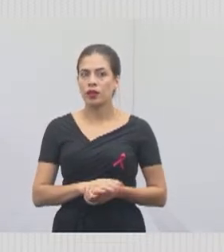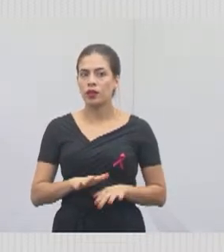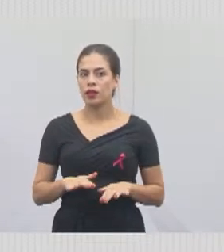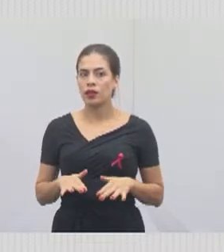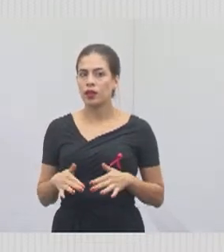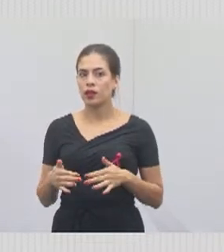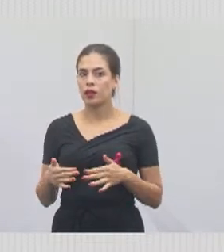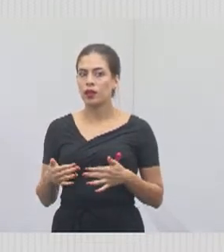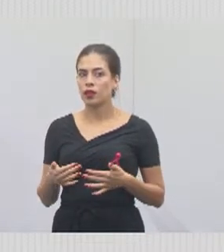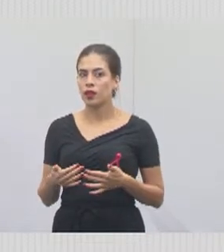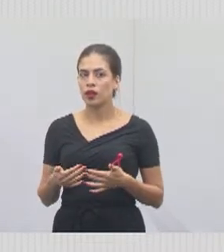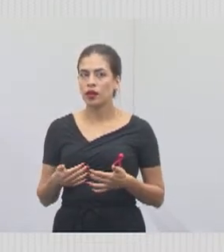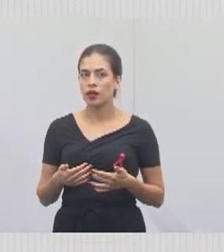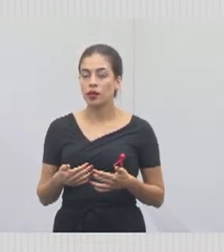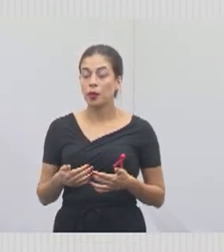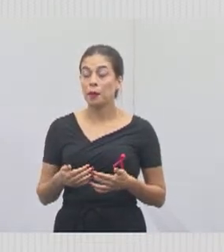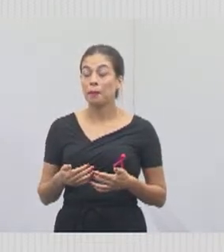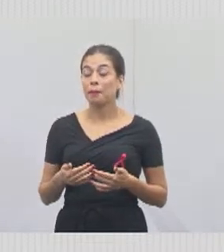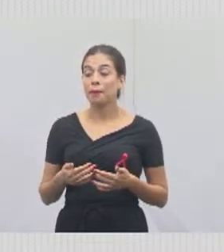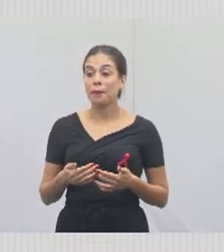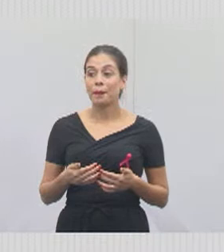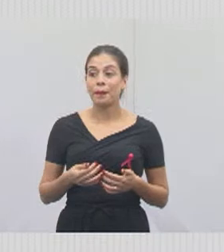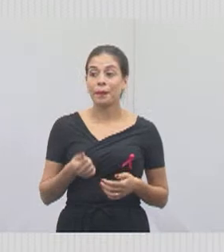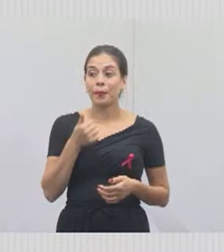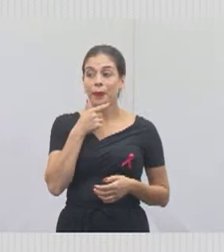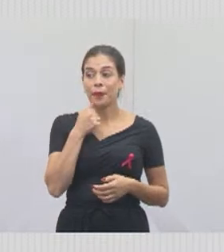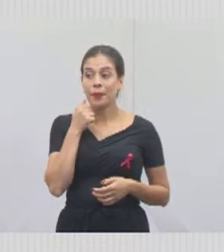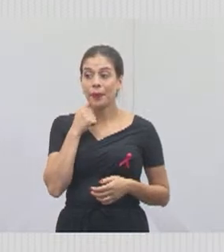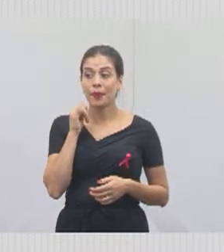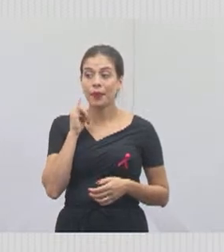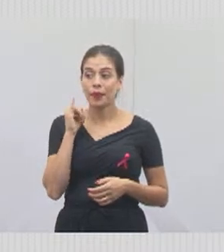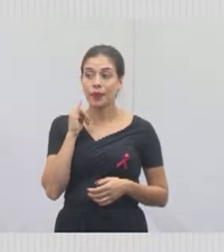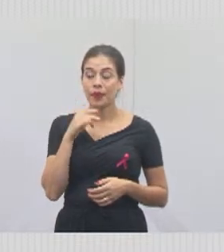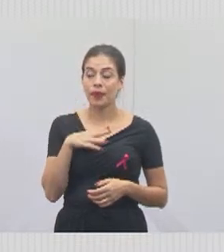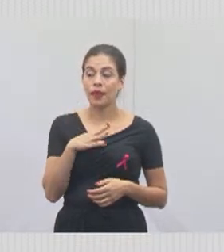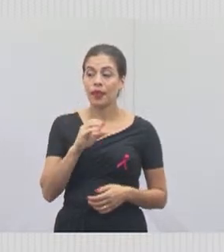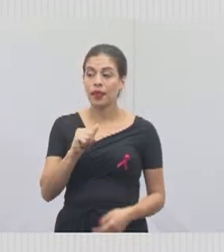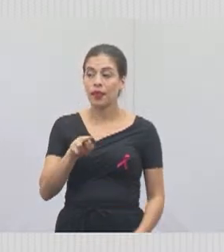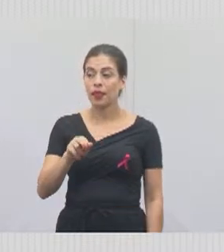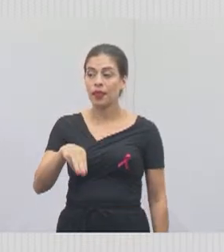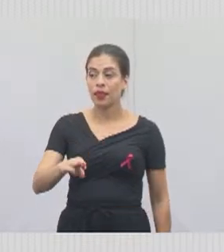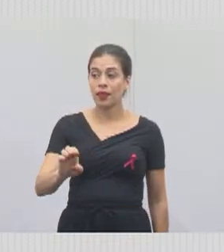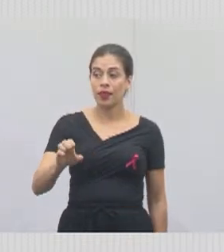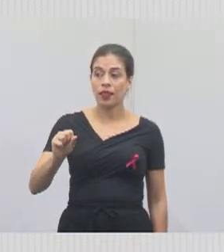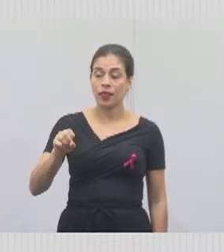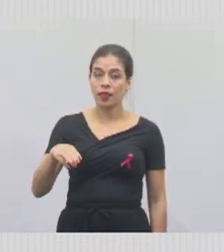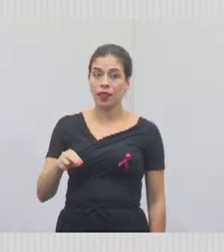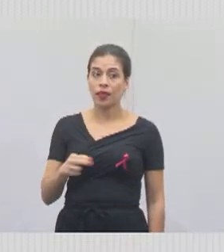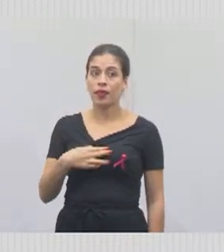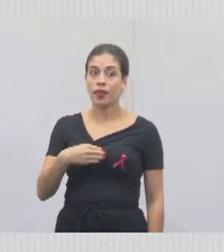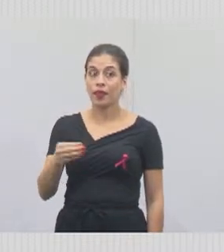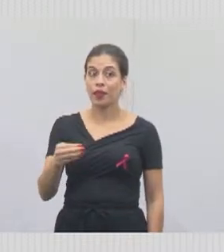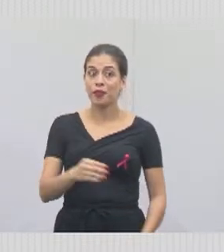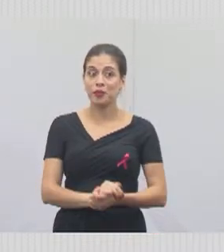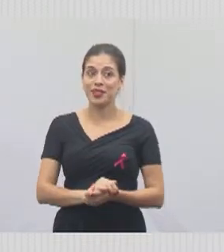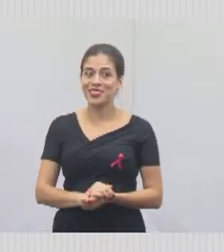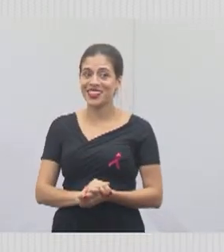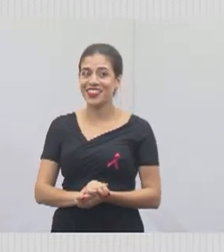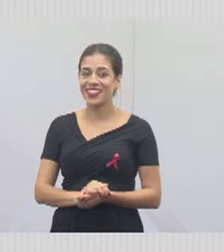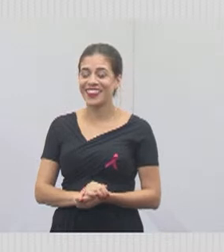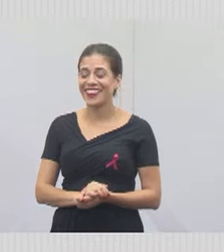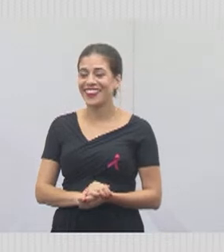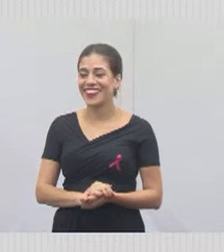os irmãos ali da Carmen, as filhas, que estão ali os irmãos